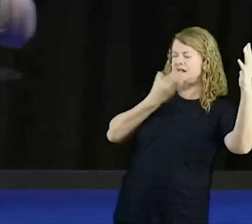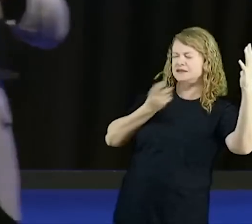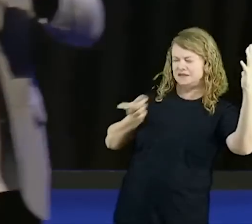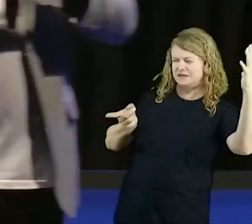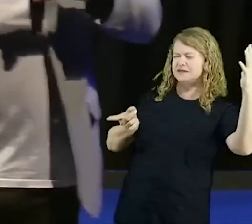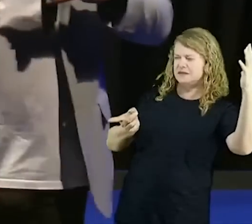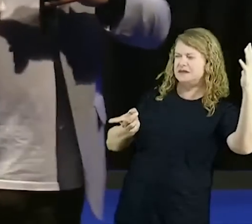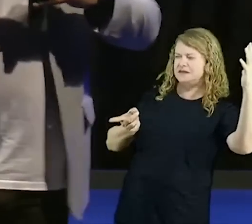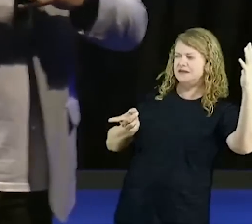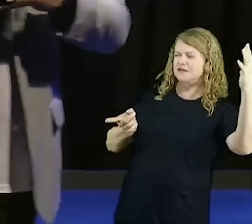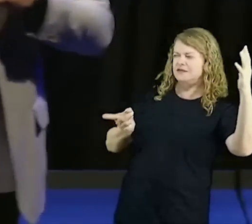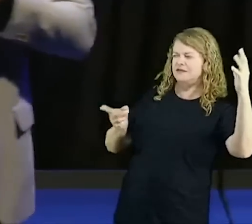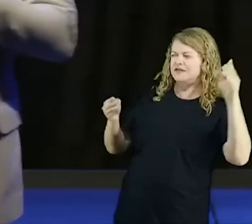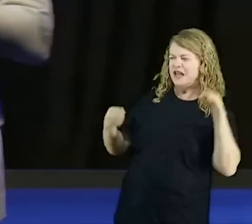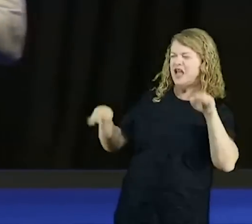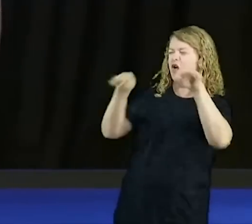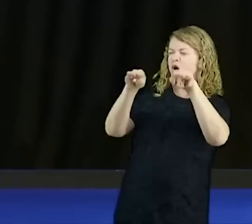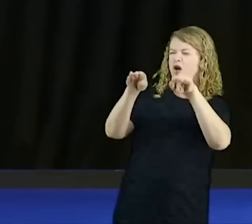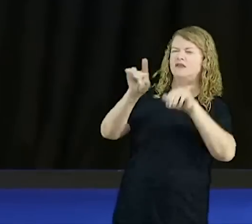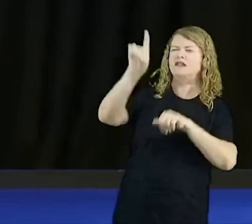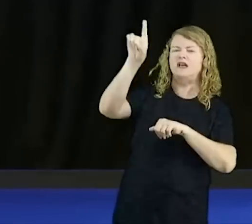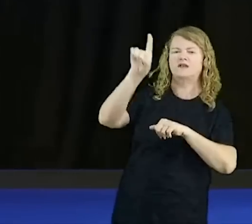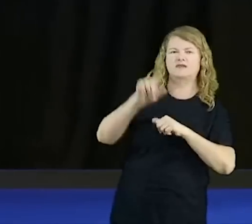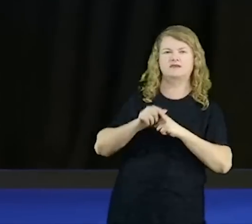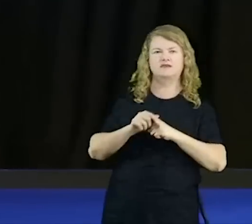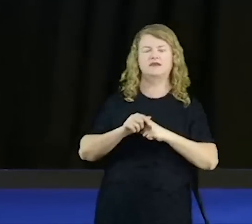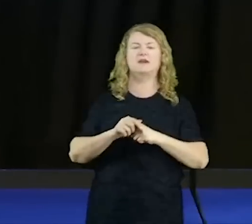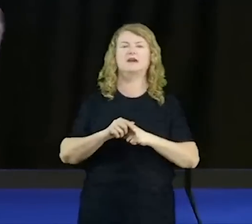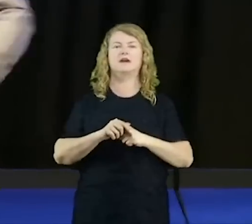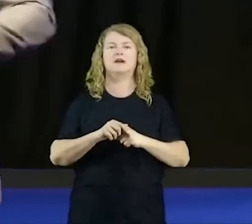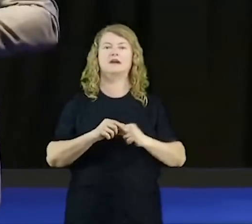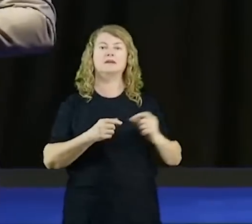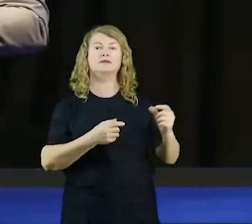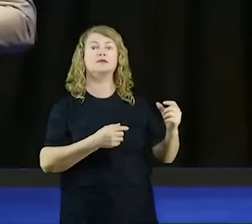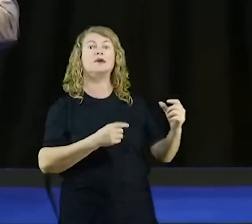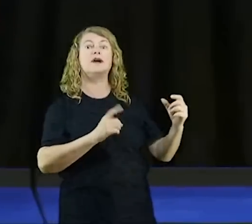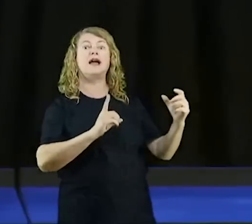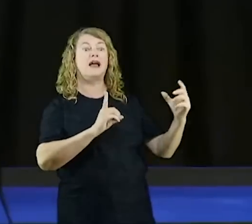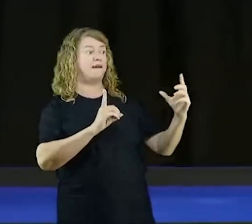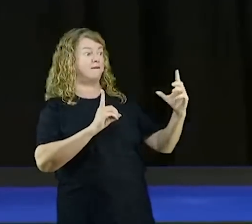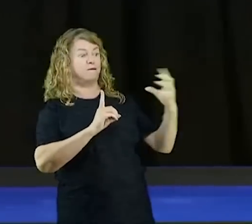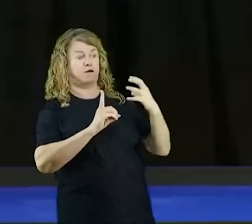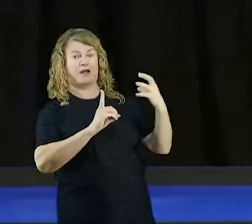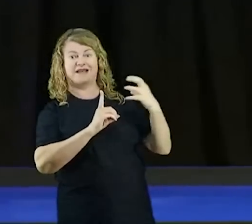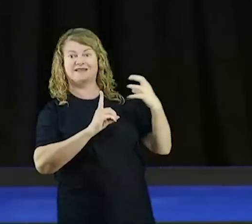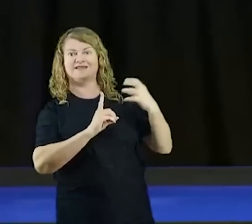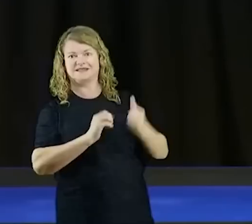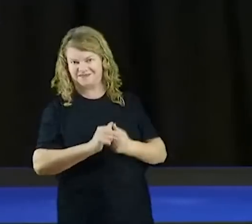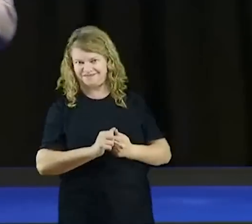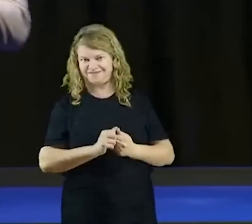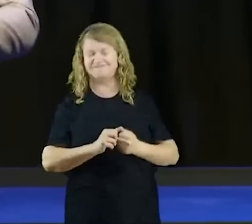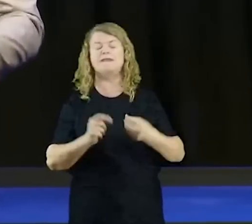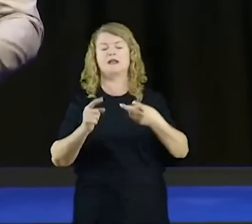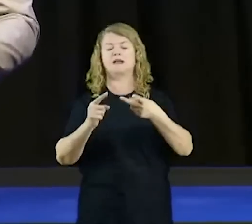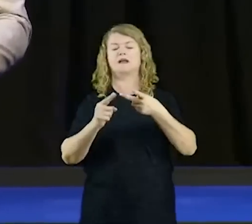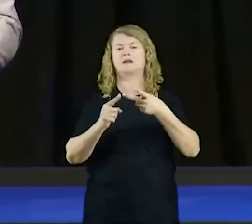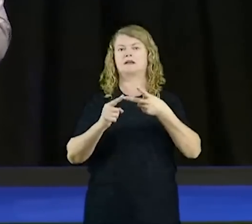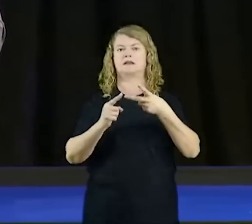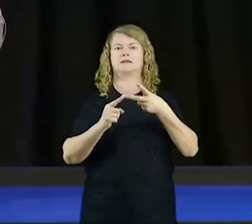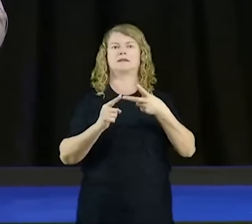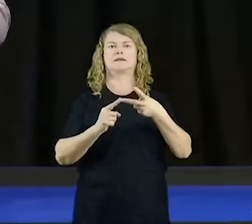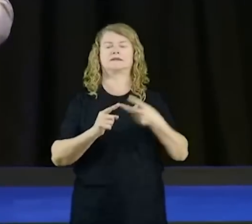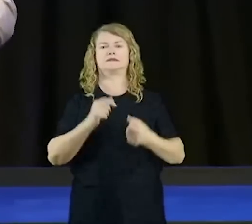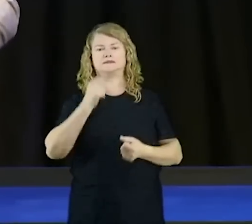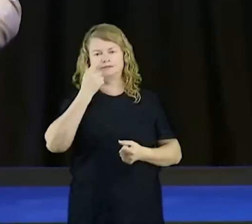desconexão, entre Deus e o ser humano. Na rebelião. Número dois, a retirada, do Espírito